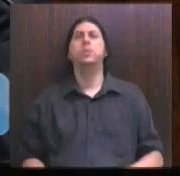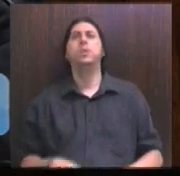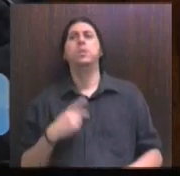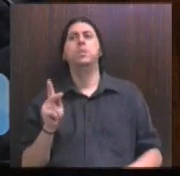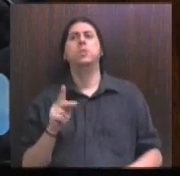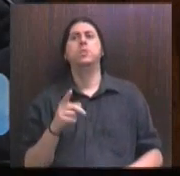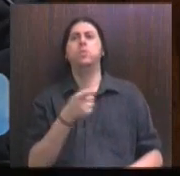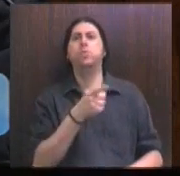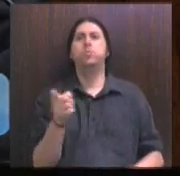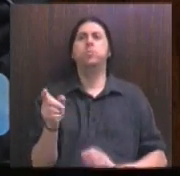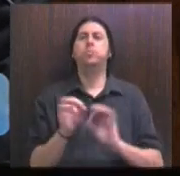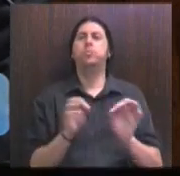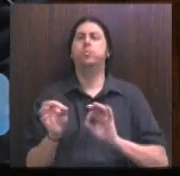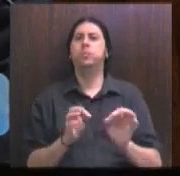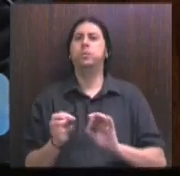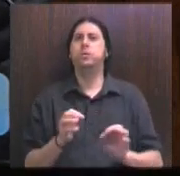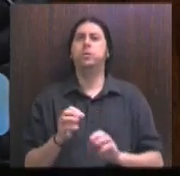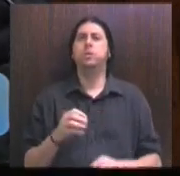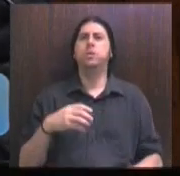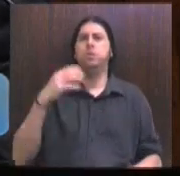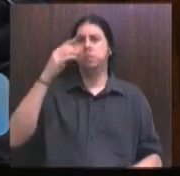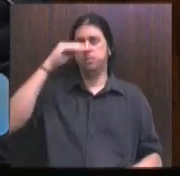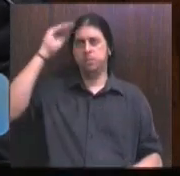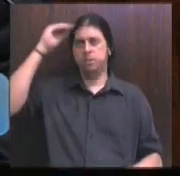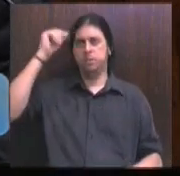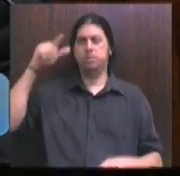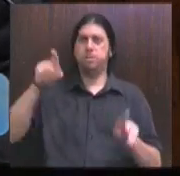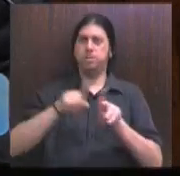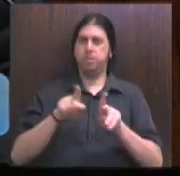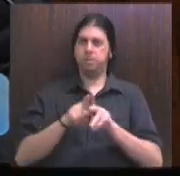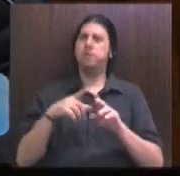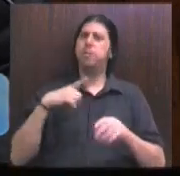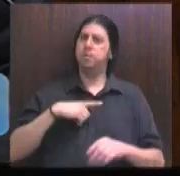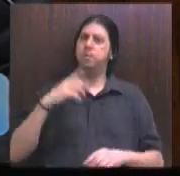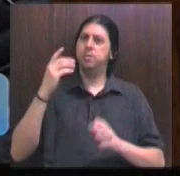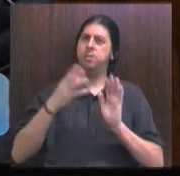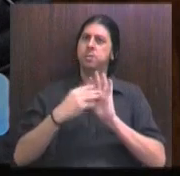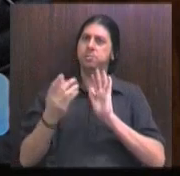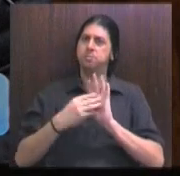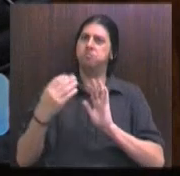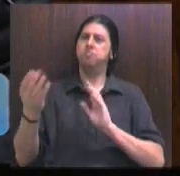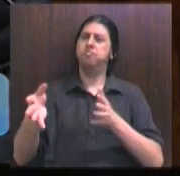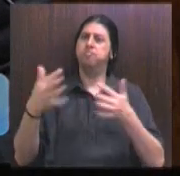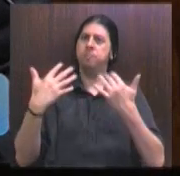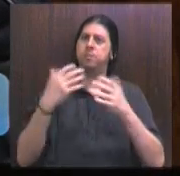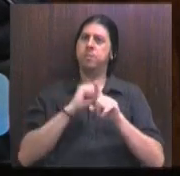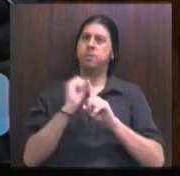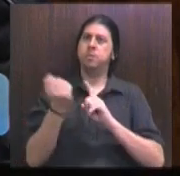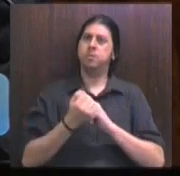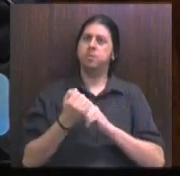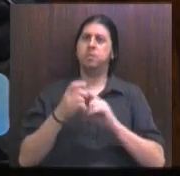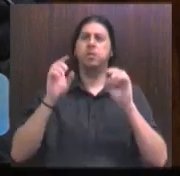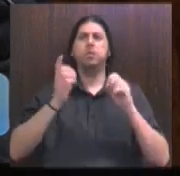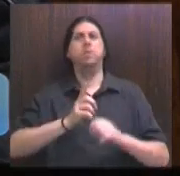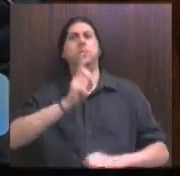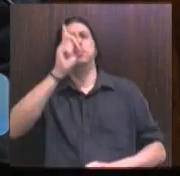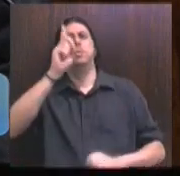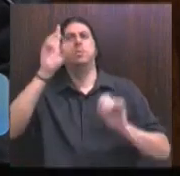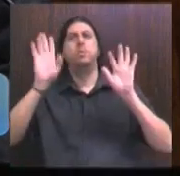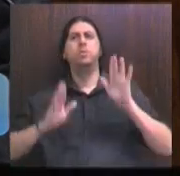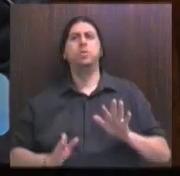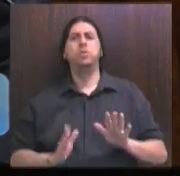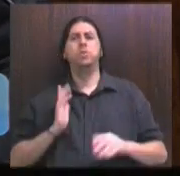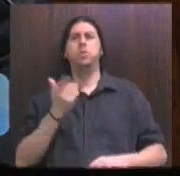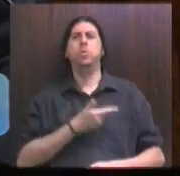vocês têm feito com maestria e têm dado esse exemplo a toda a nossa sociedade. Que Deus abençoe, que